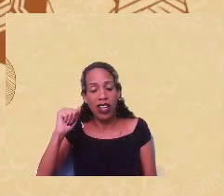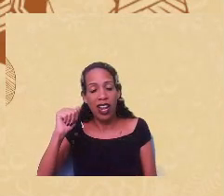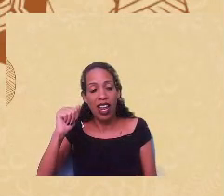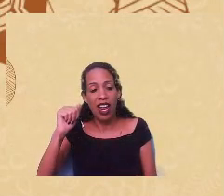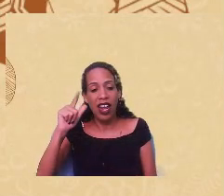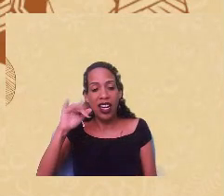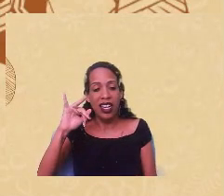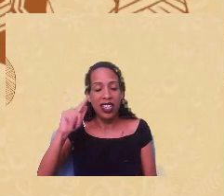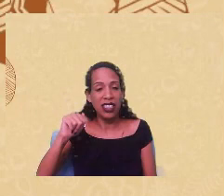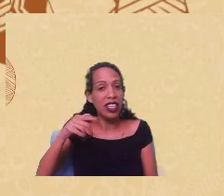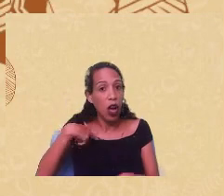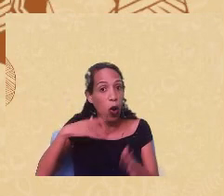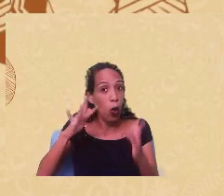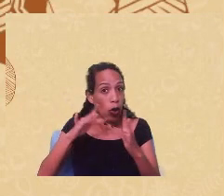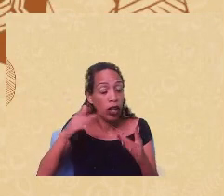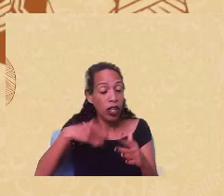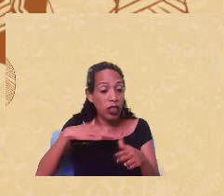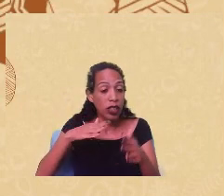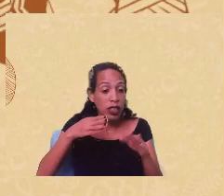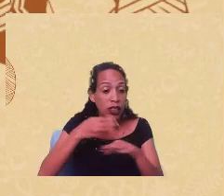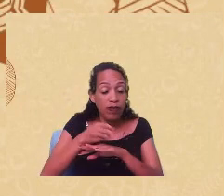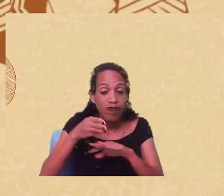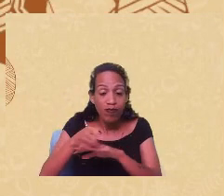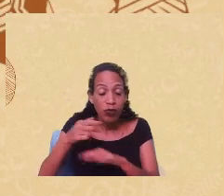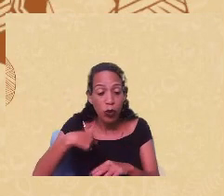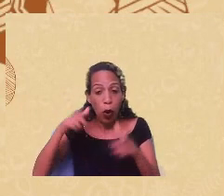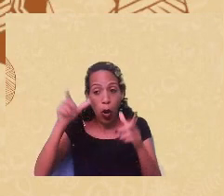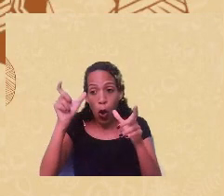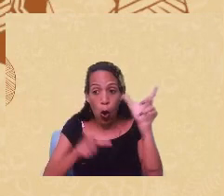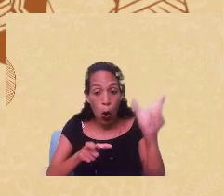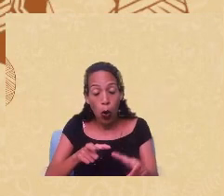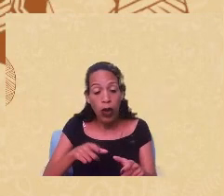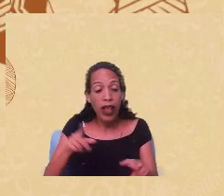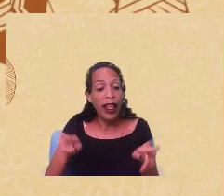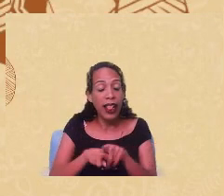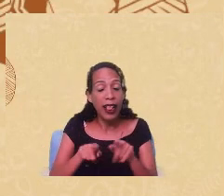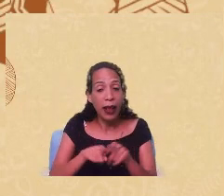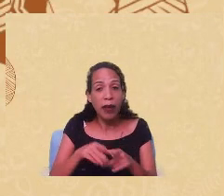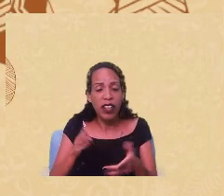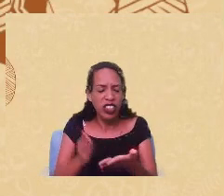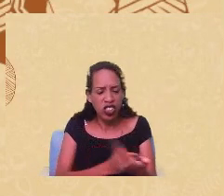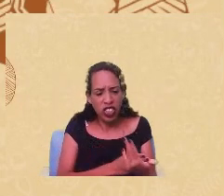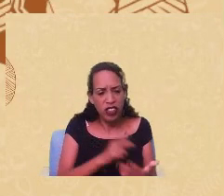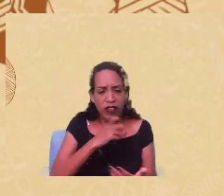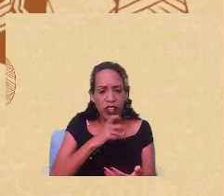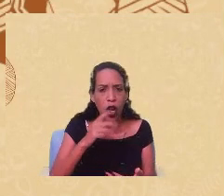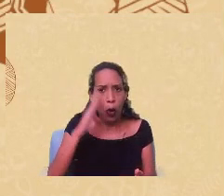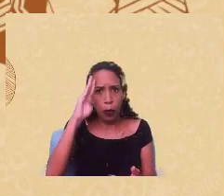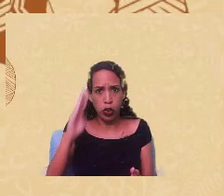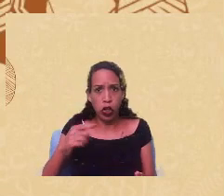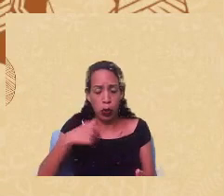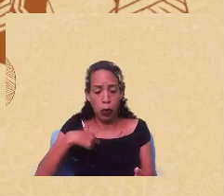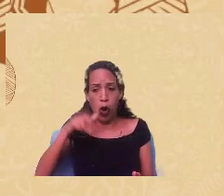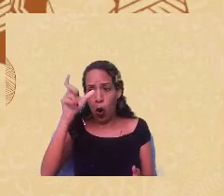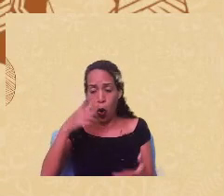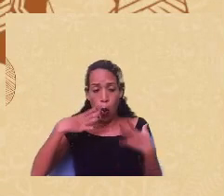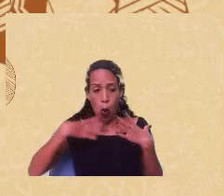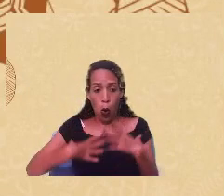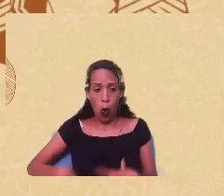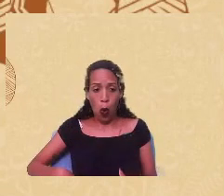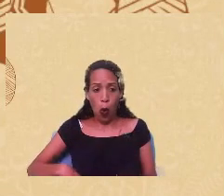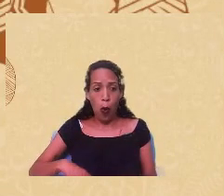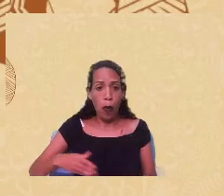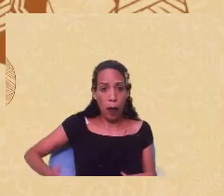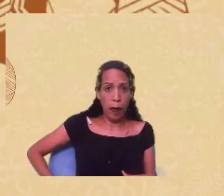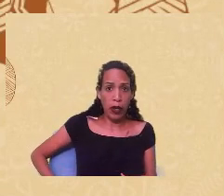corpo e a essas funções, inclusive desmistificar a ideia de que o objetivo do meu corpo ou do meu útero ou da minha menstruação